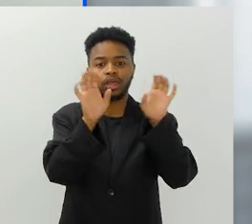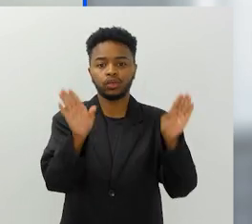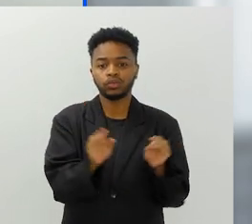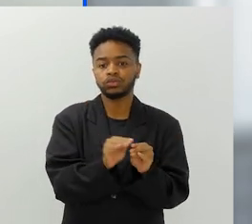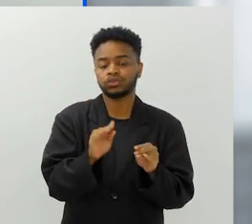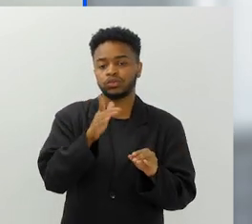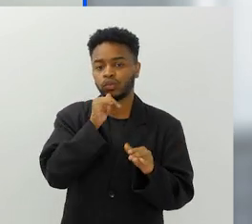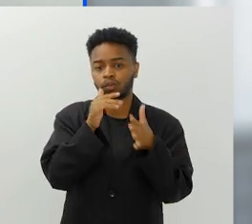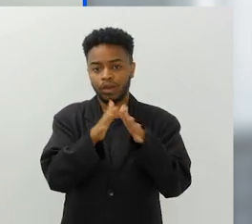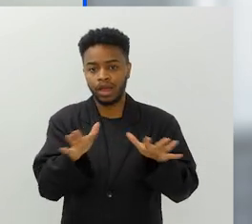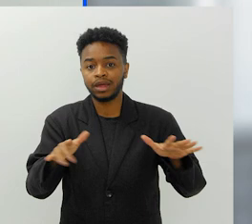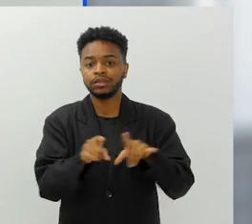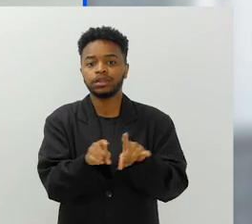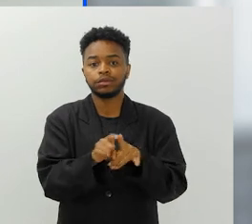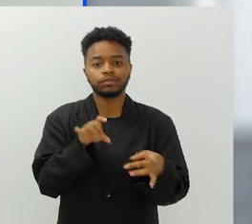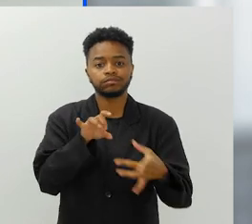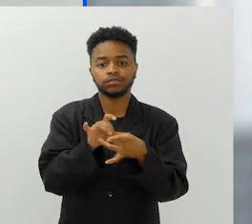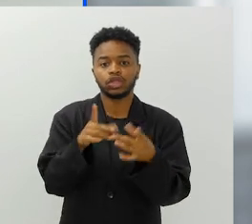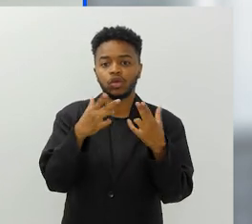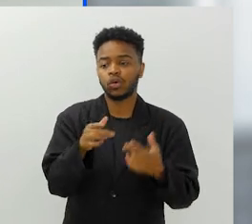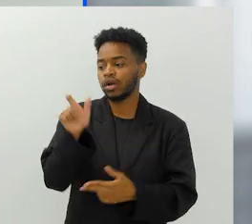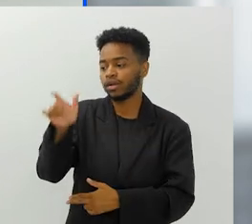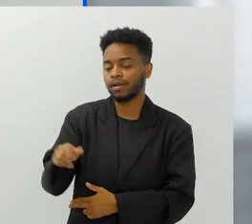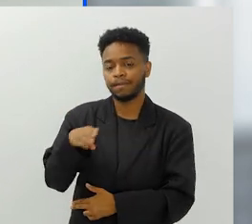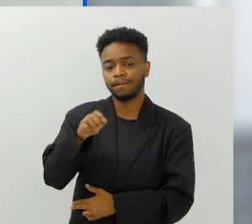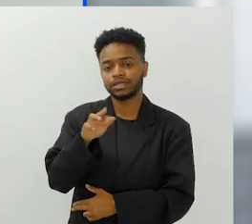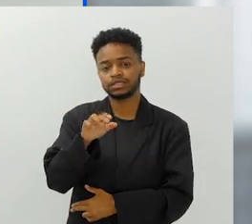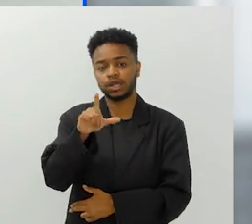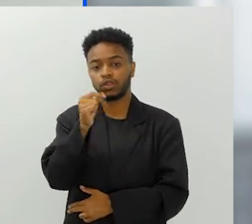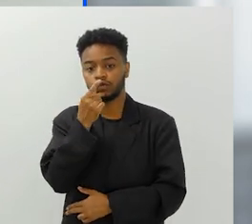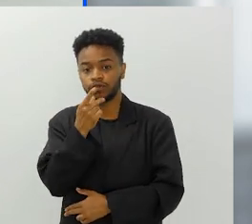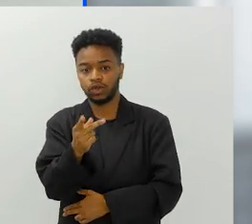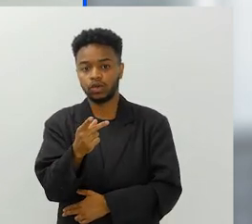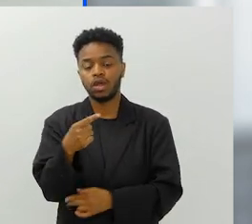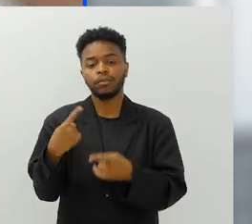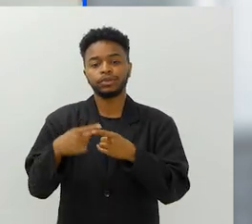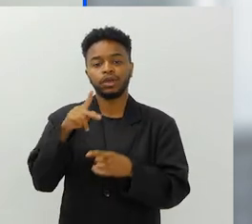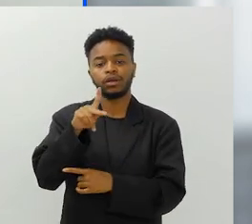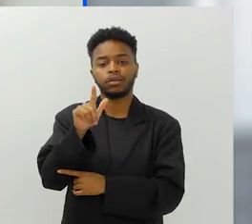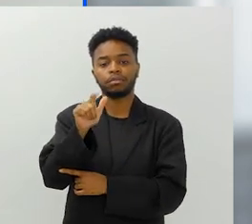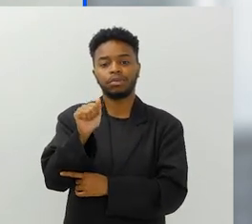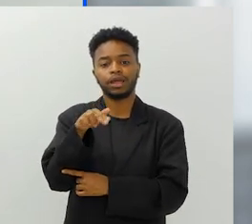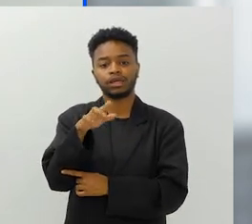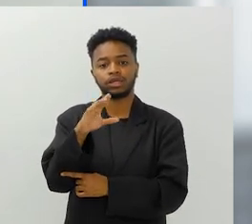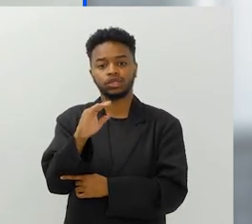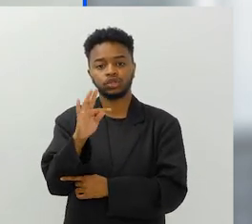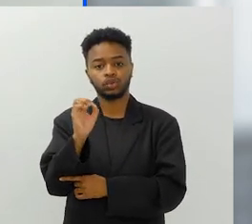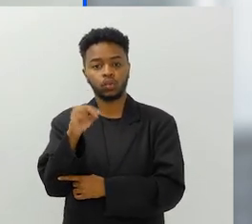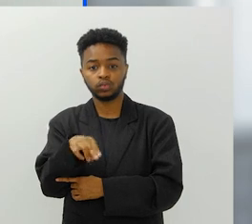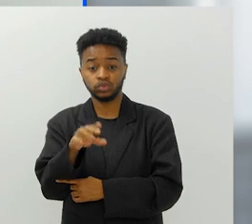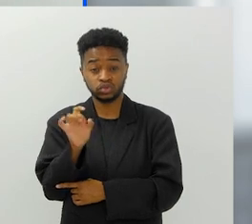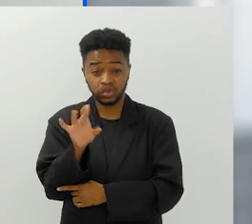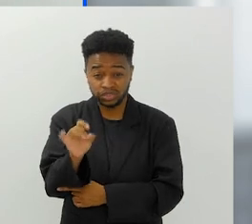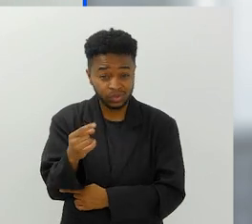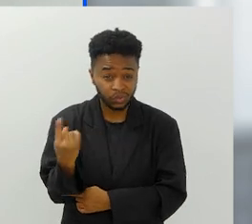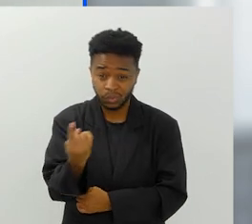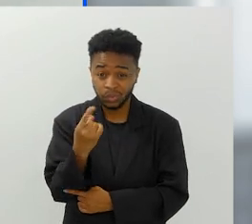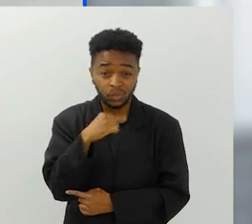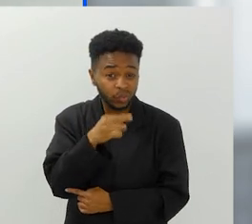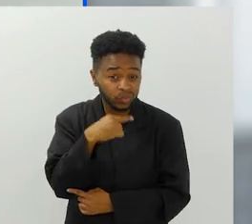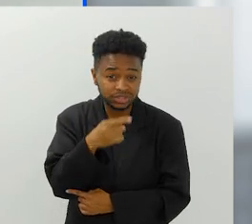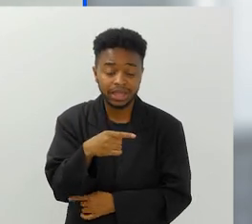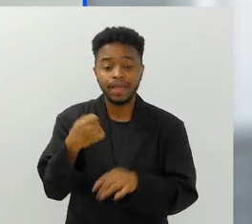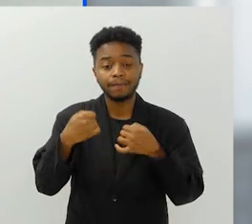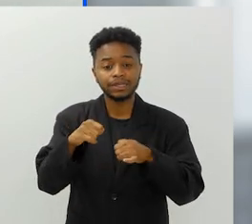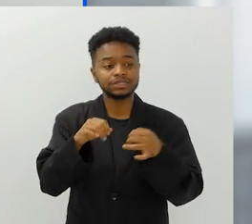ecossistêmico marinho que responde exatamente ao que o doutor Marcelo fala. O plâncton sozinho não produz o oxigênio que a gente respira.